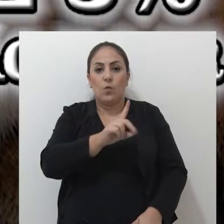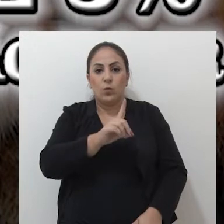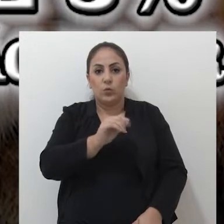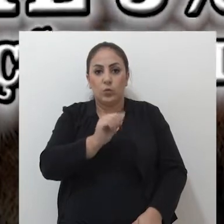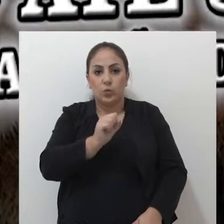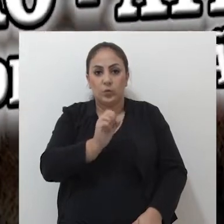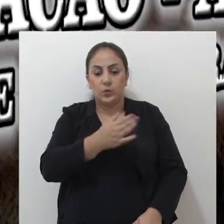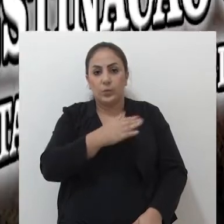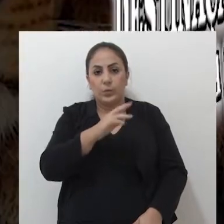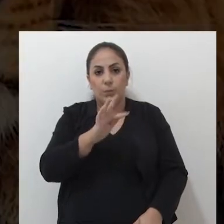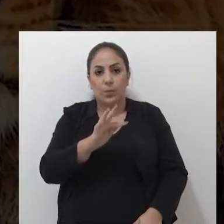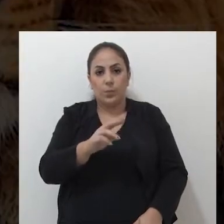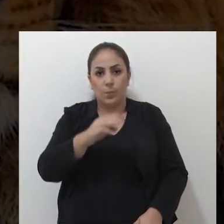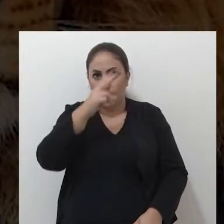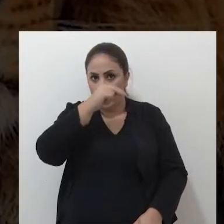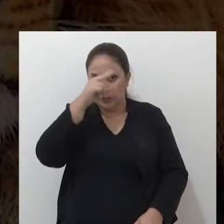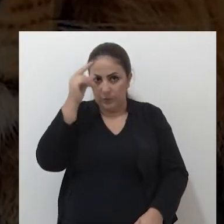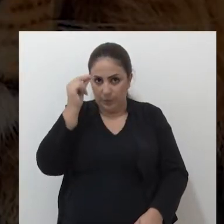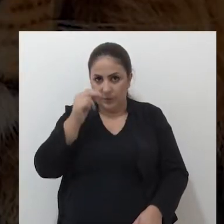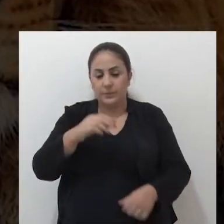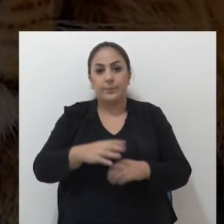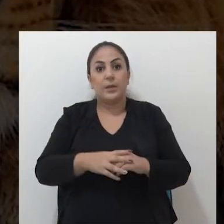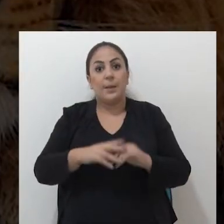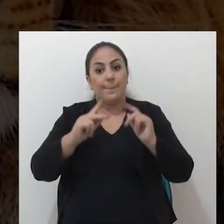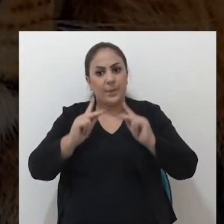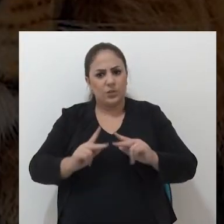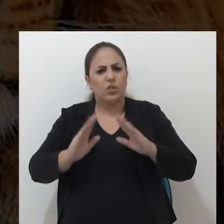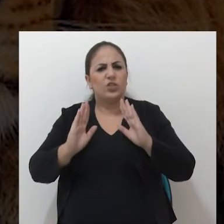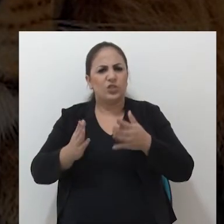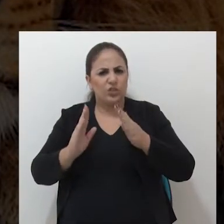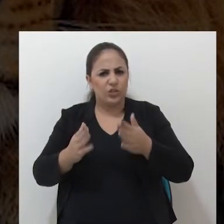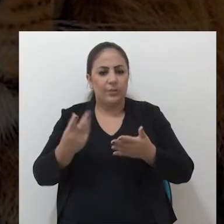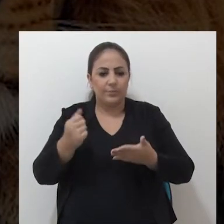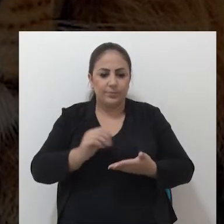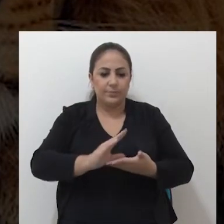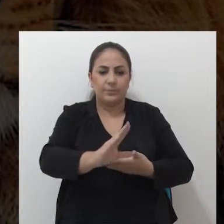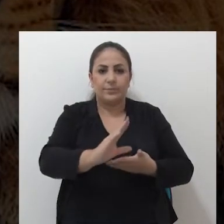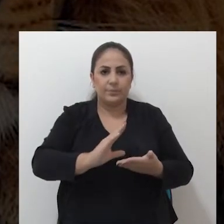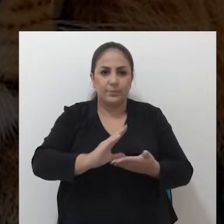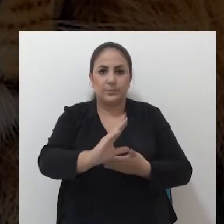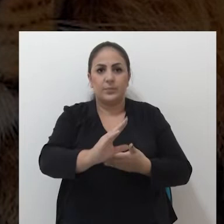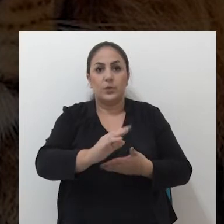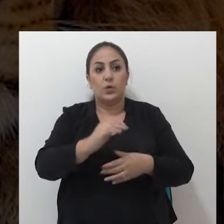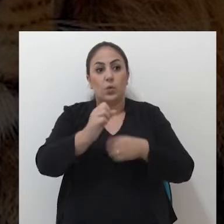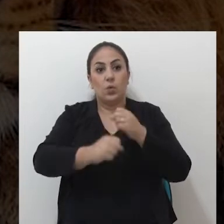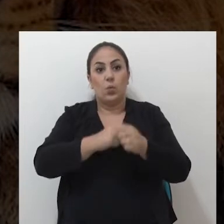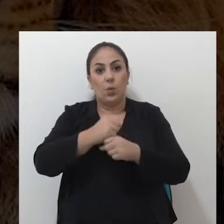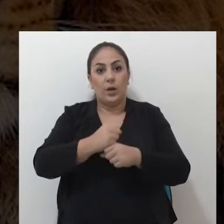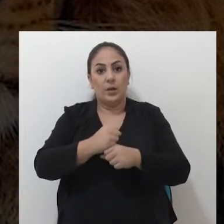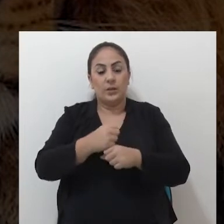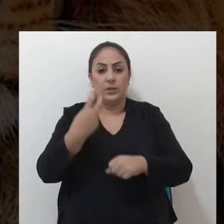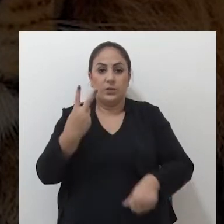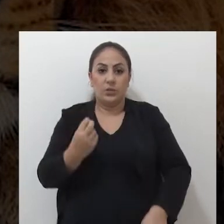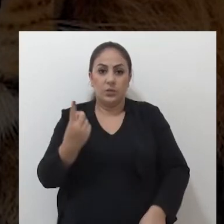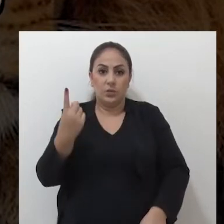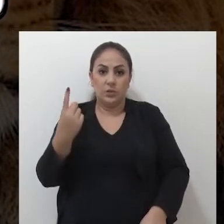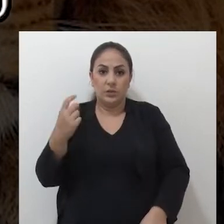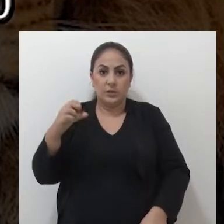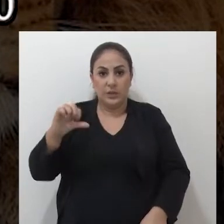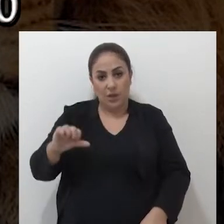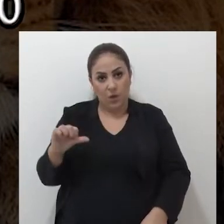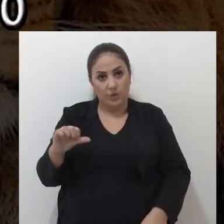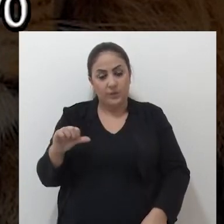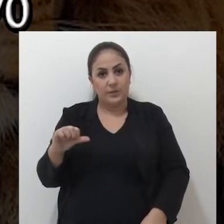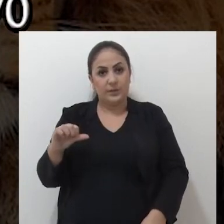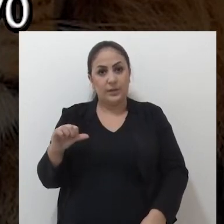fundos municipais. Para aqueles contribuintes que já haviam destinado valores aos fundos durante o ano-calendário